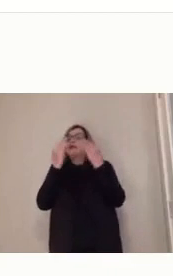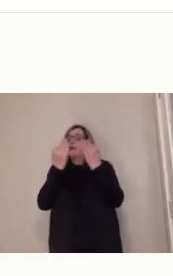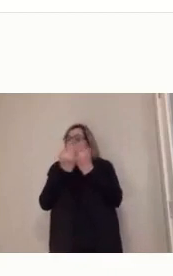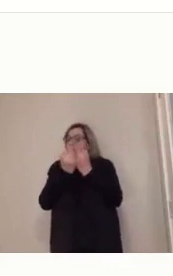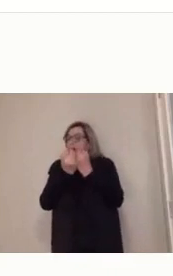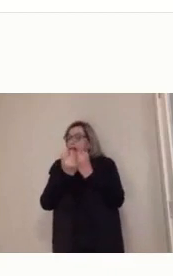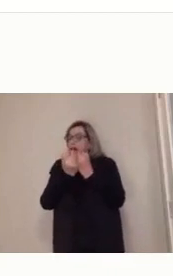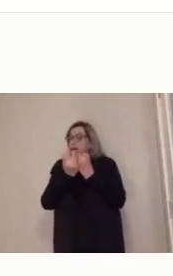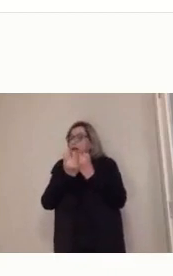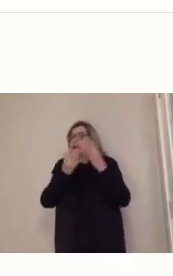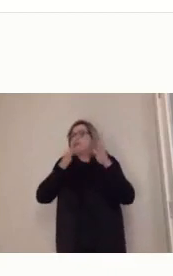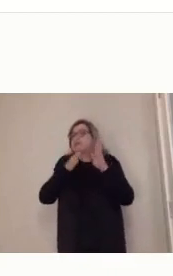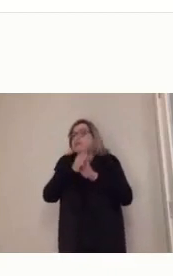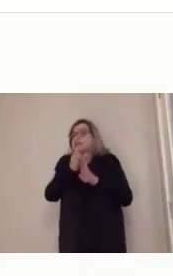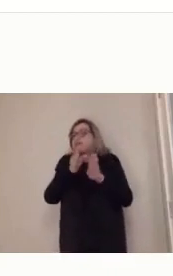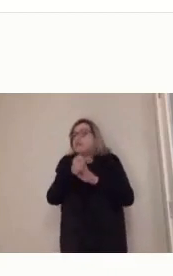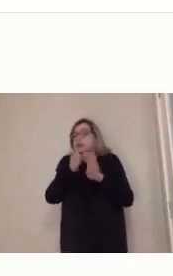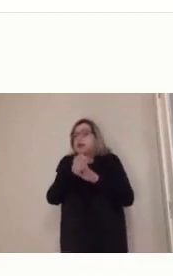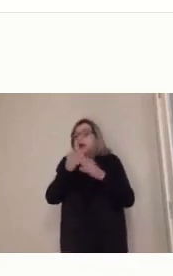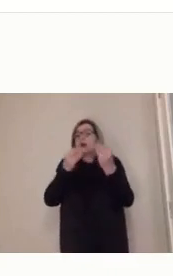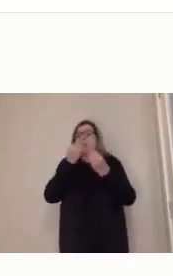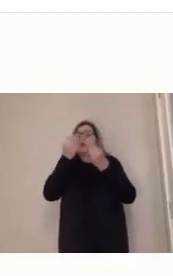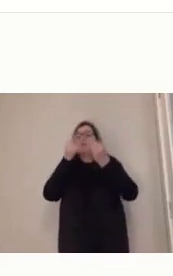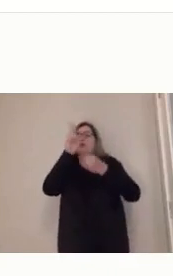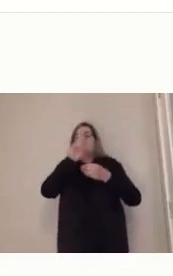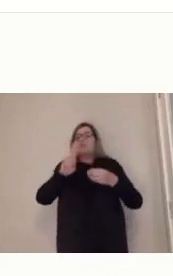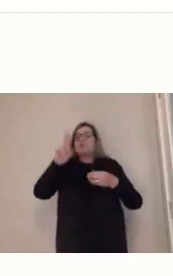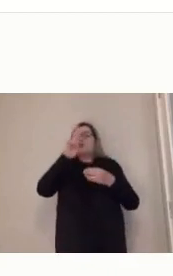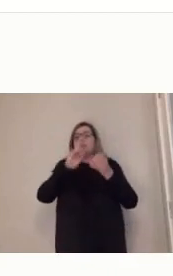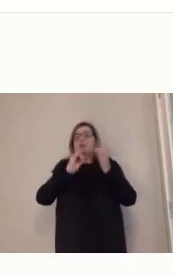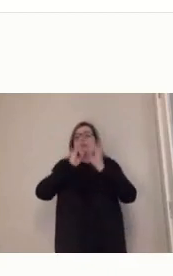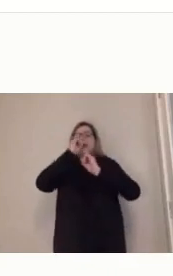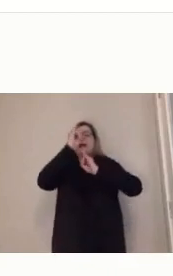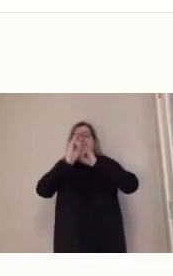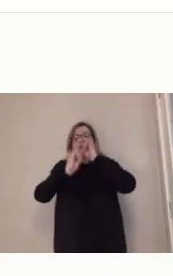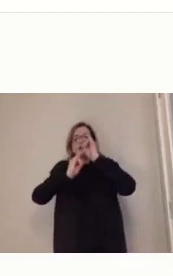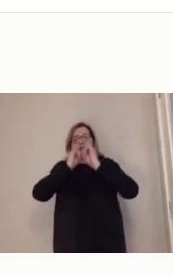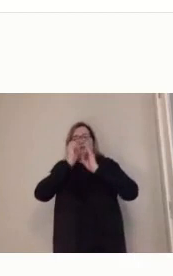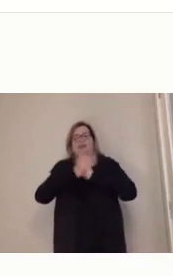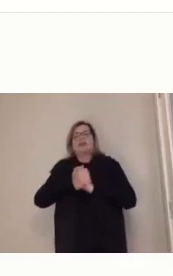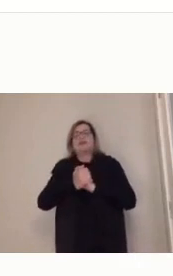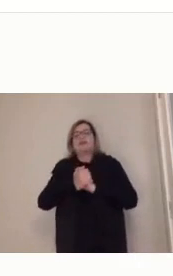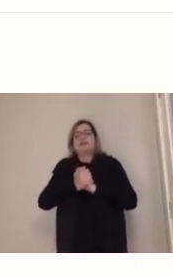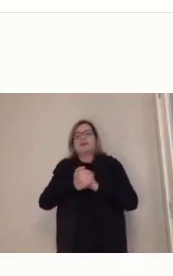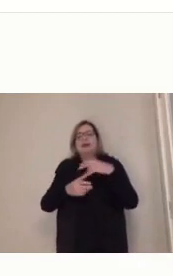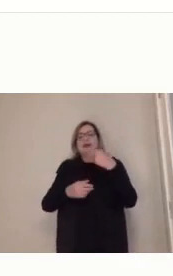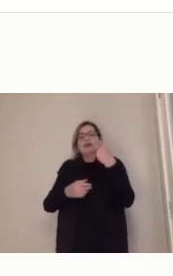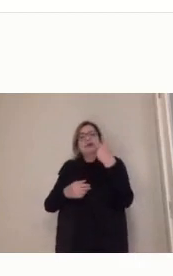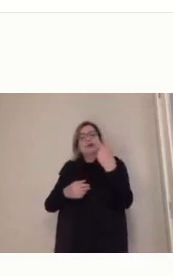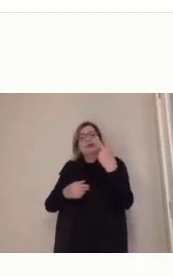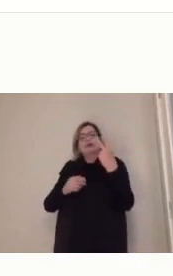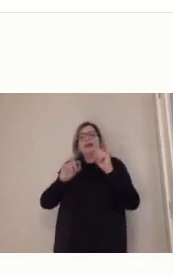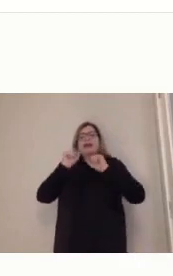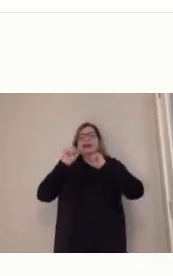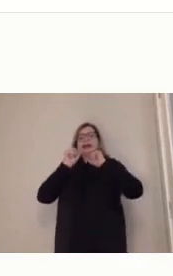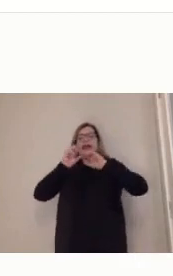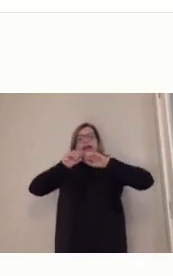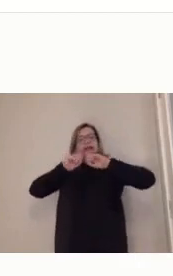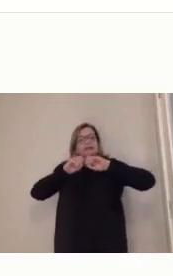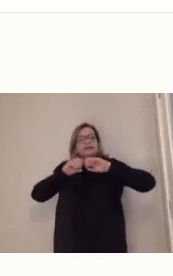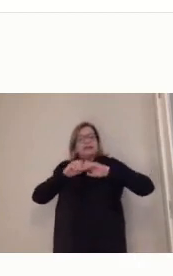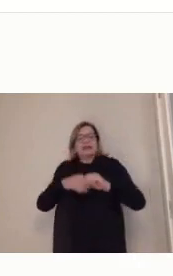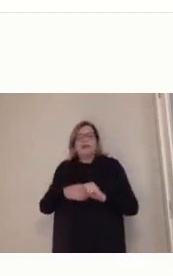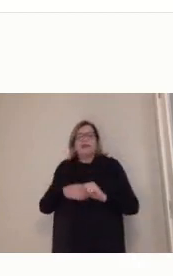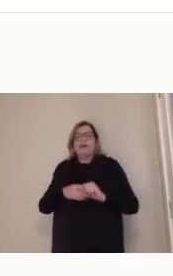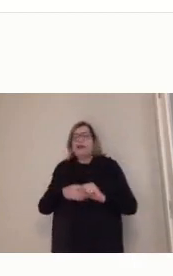internet, né? A quem transmiti-lo? Ele vai dizer a todos, o saber inteiro passou a estar acessível